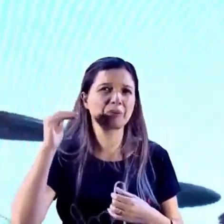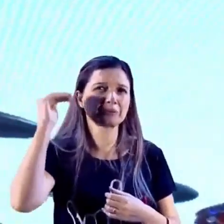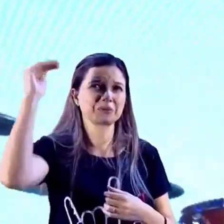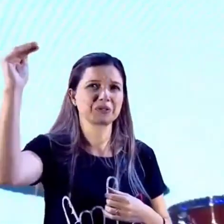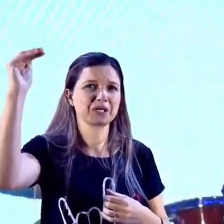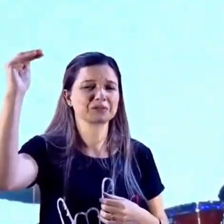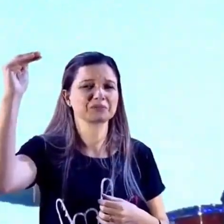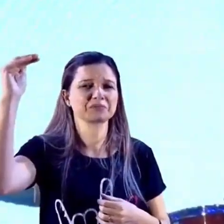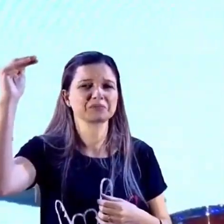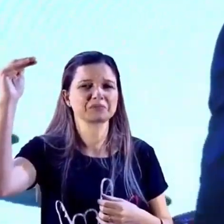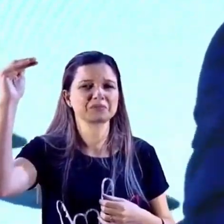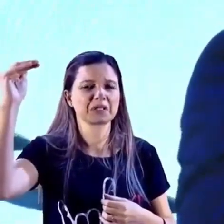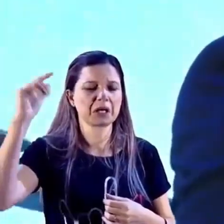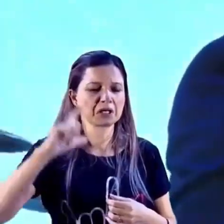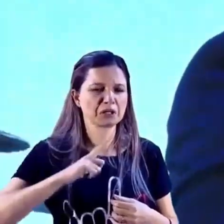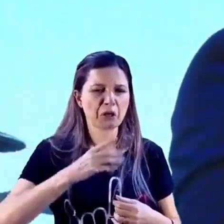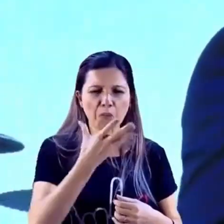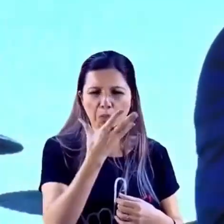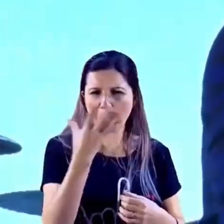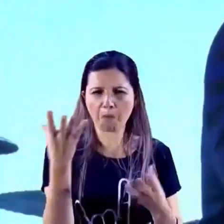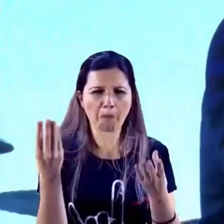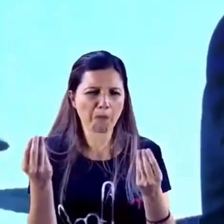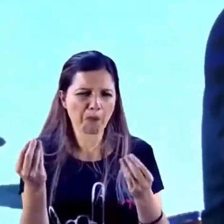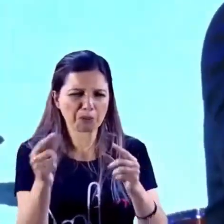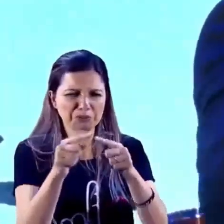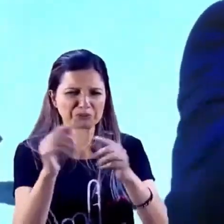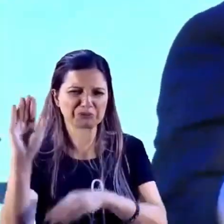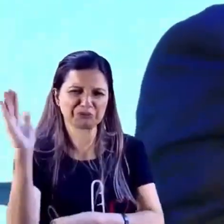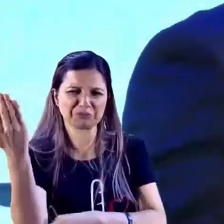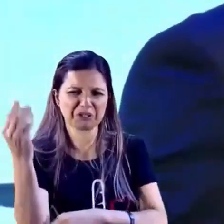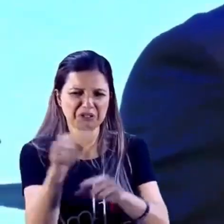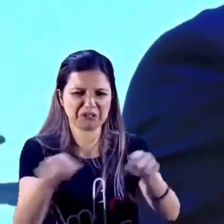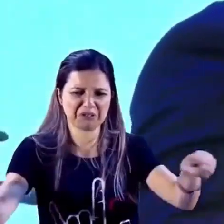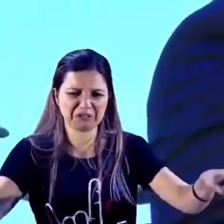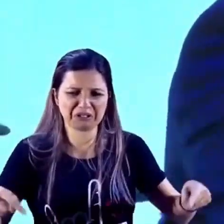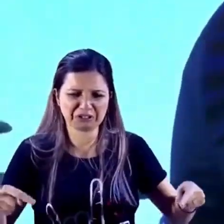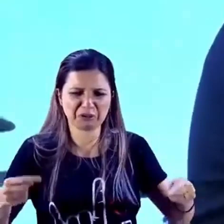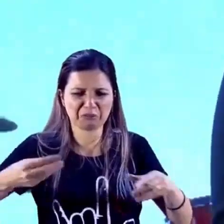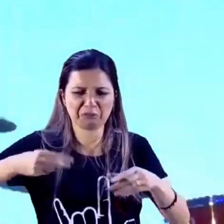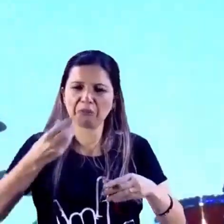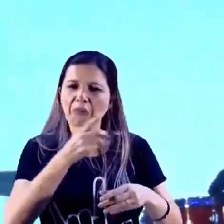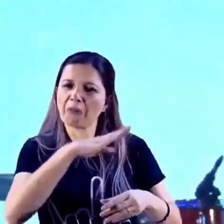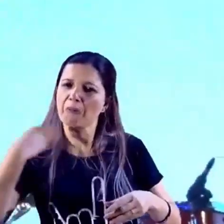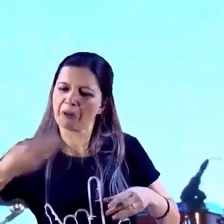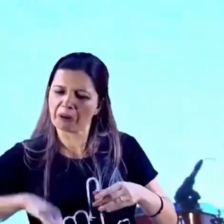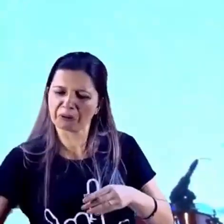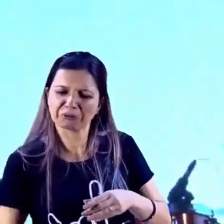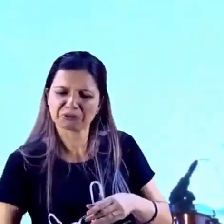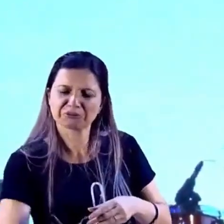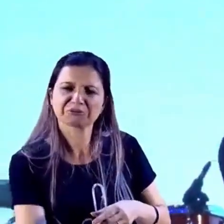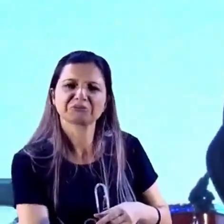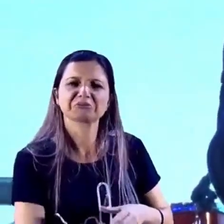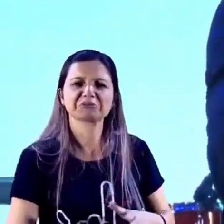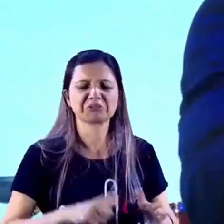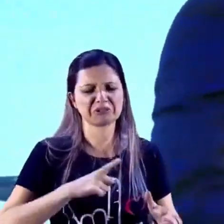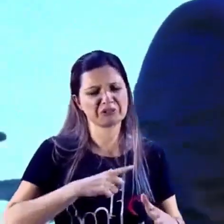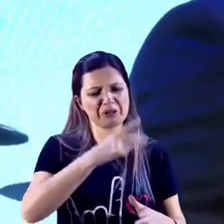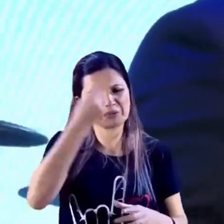Nós temos milhares de caixões, temos bastante covas, temos bastante coveiros que vão trabalhar